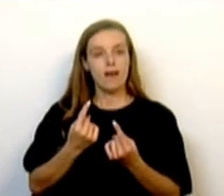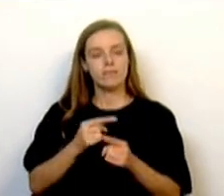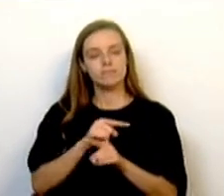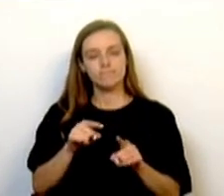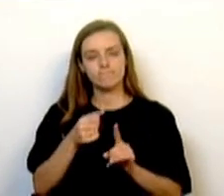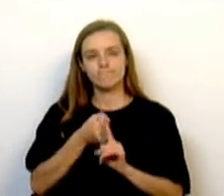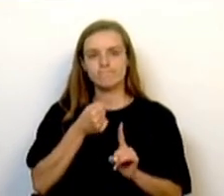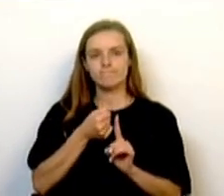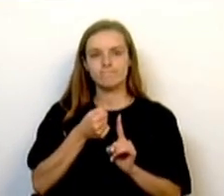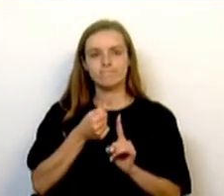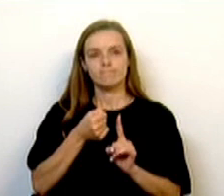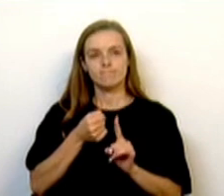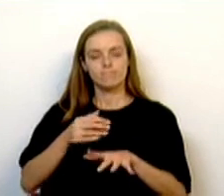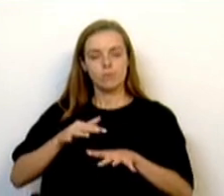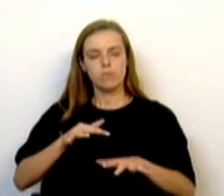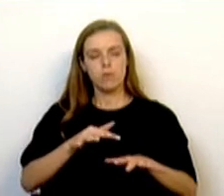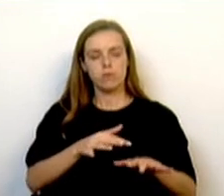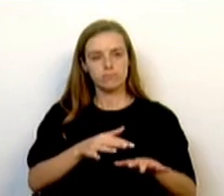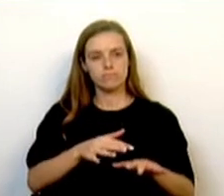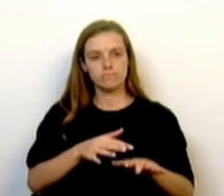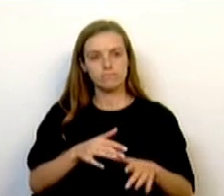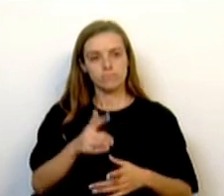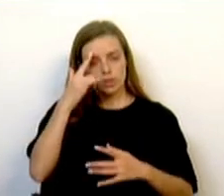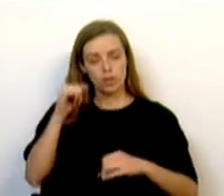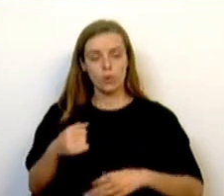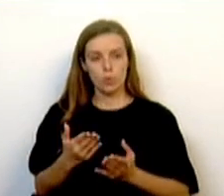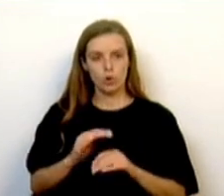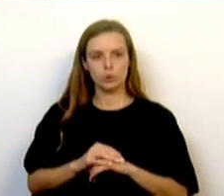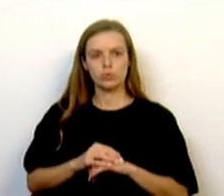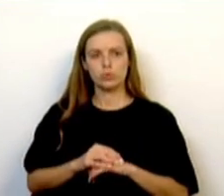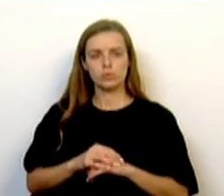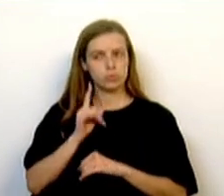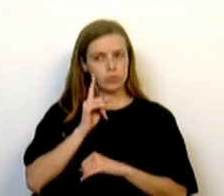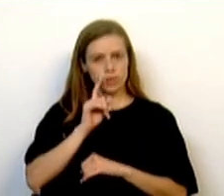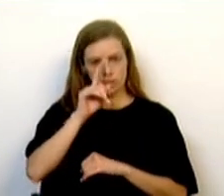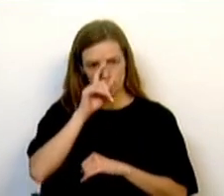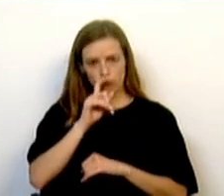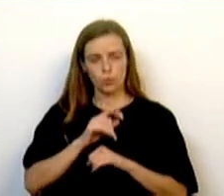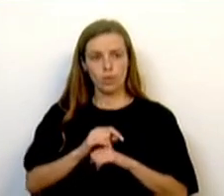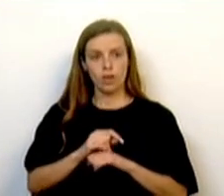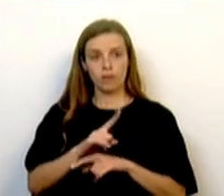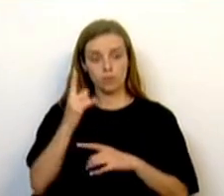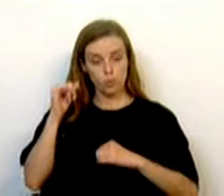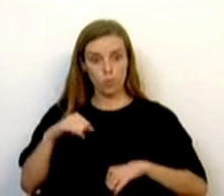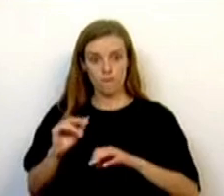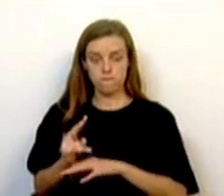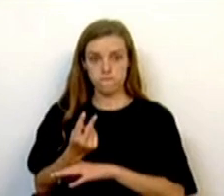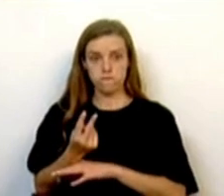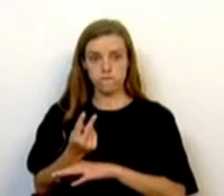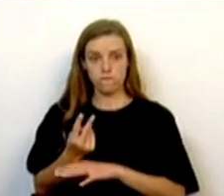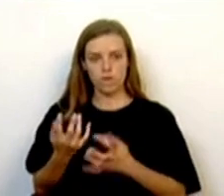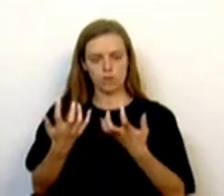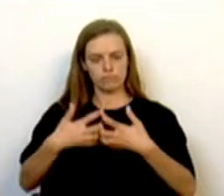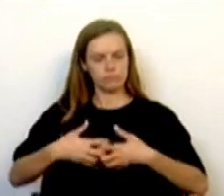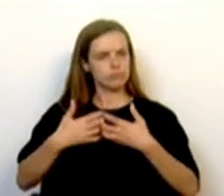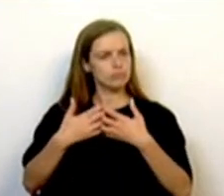luta e a contestação em determinados acordos. E portanto é preciso recordar que há dois acordos que foram estabelecidos com os sindicatos,